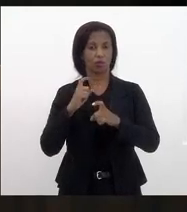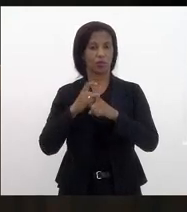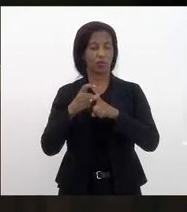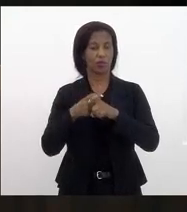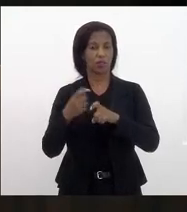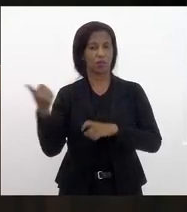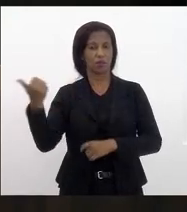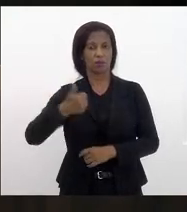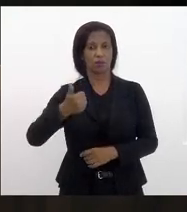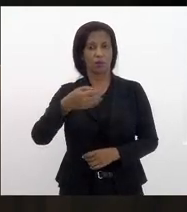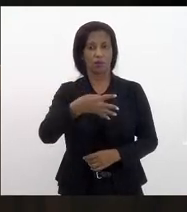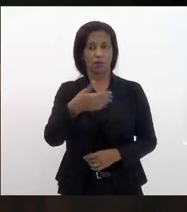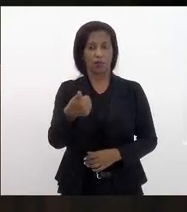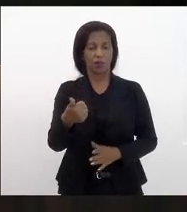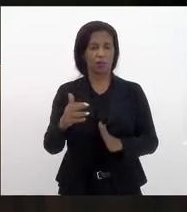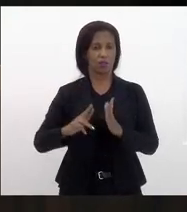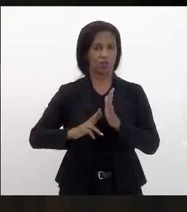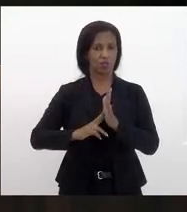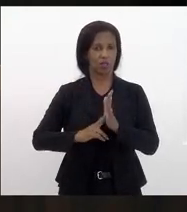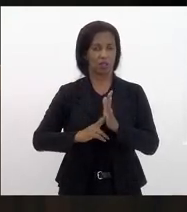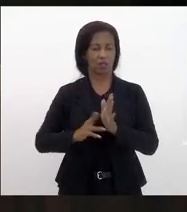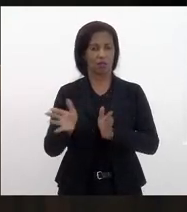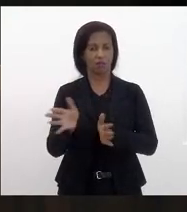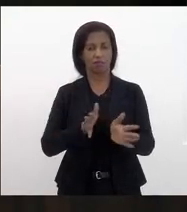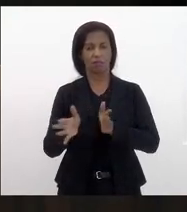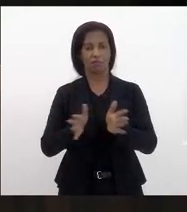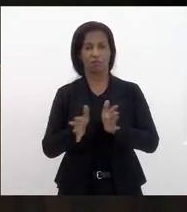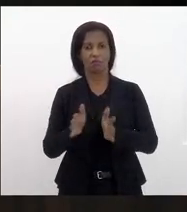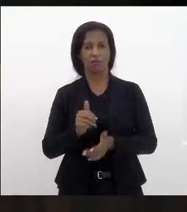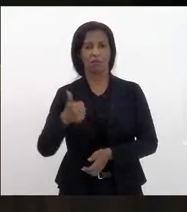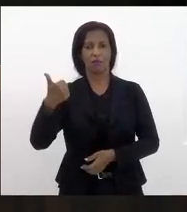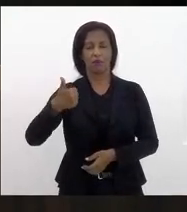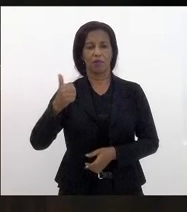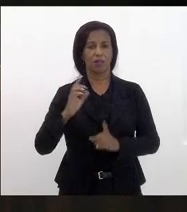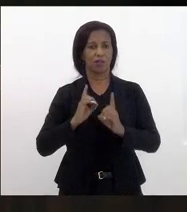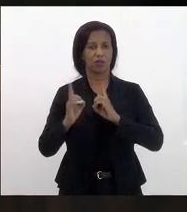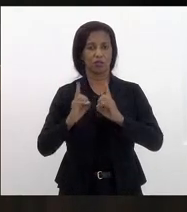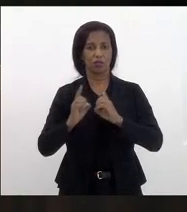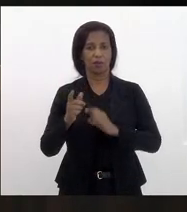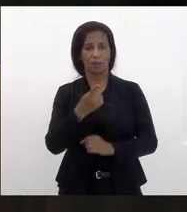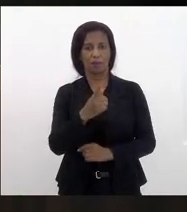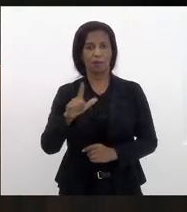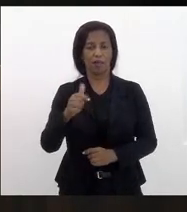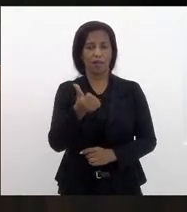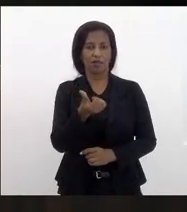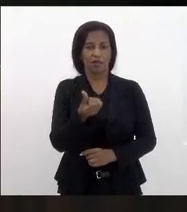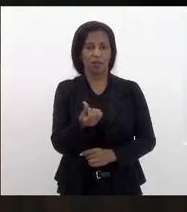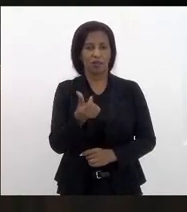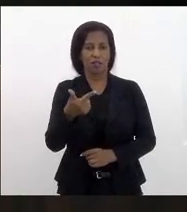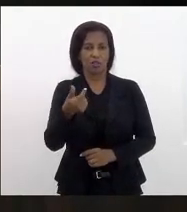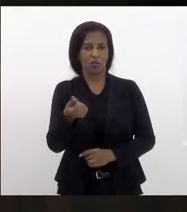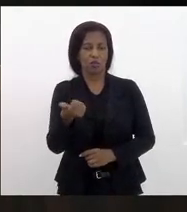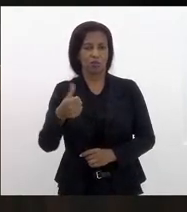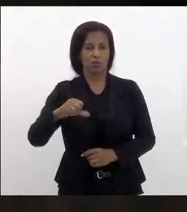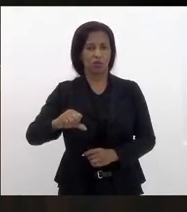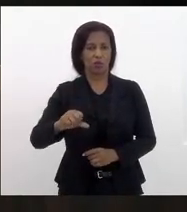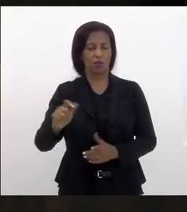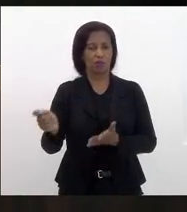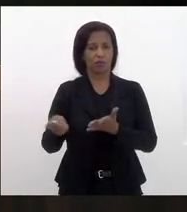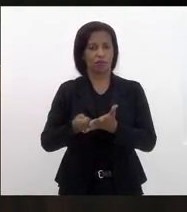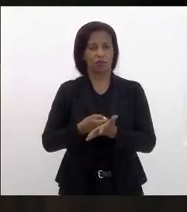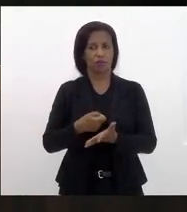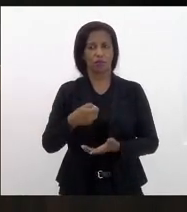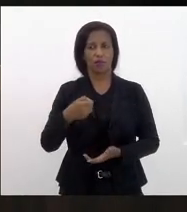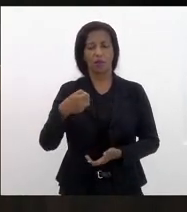do artigo 47 do regimento interno, entre a limitação ordinária e a discussão, projeto de lei nº 16 de 2019, de autoria do